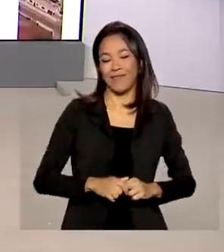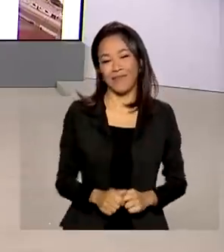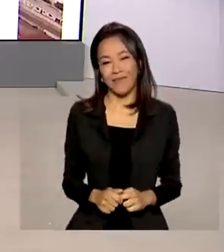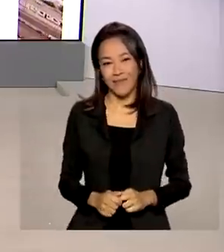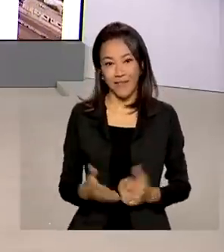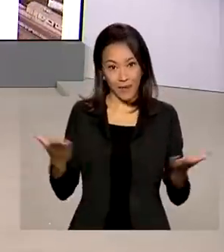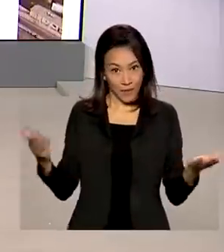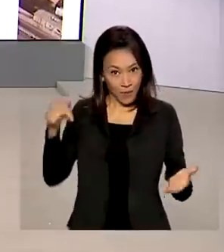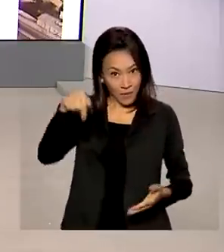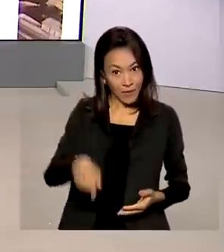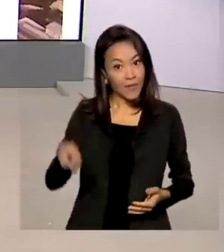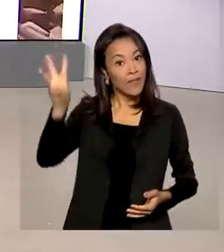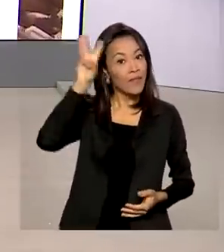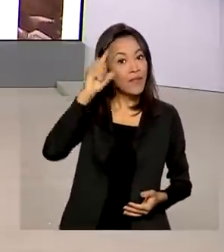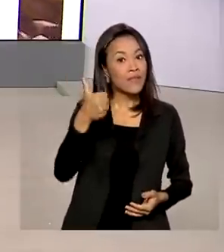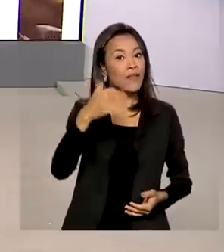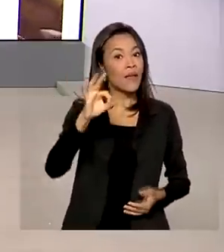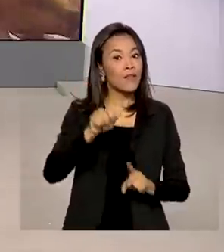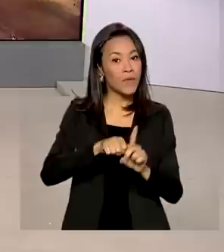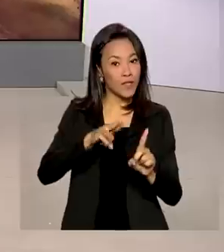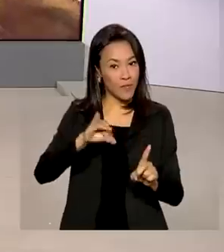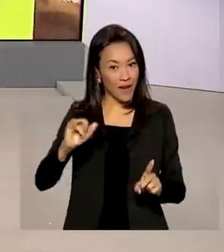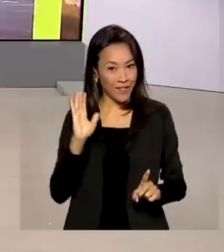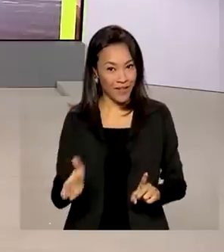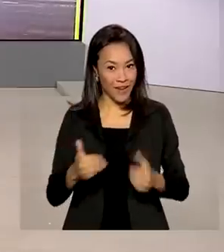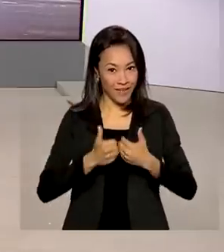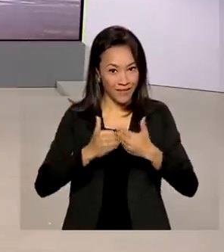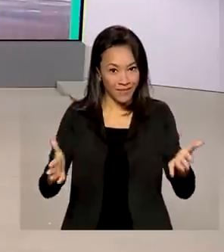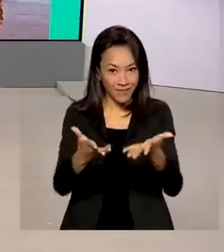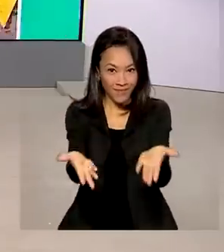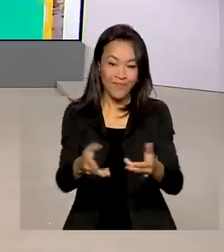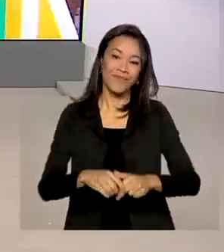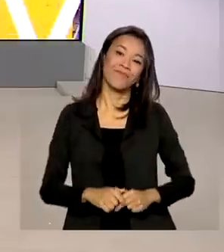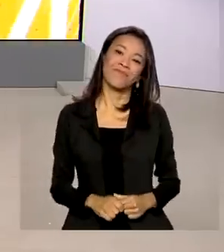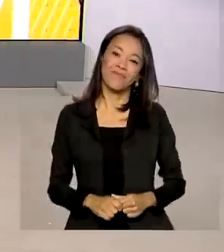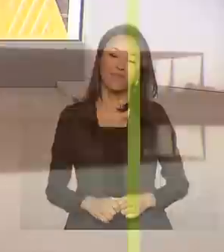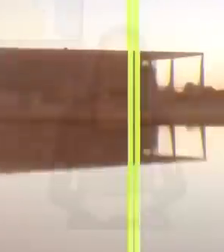Terça-feira, 10 de maio, o Brasil em Dia já está no ar.